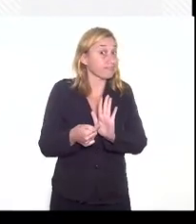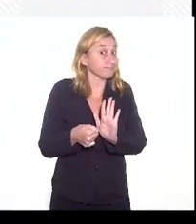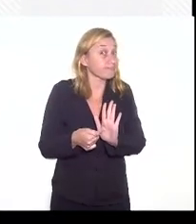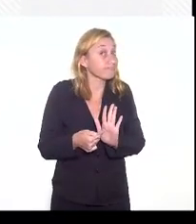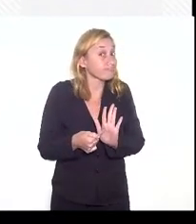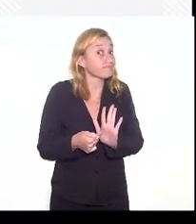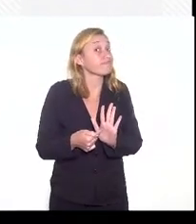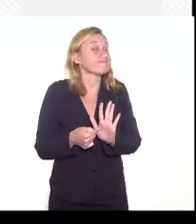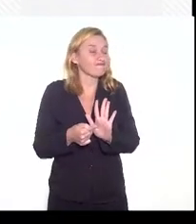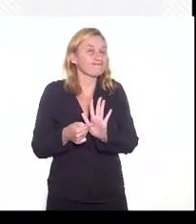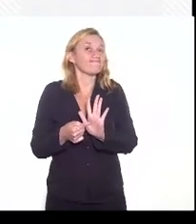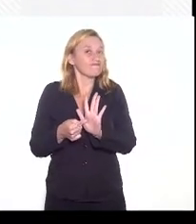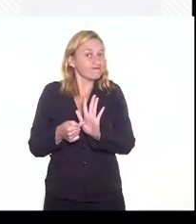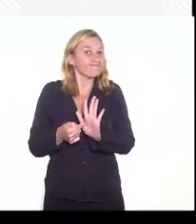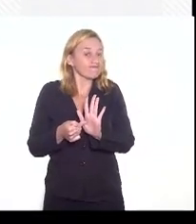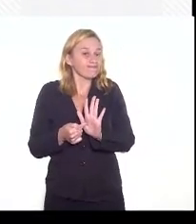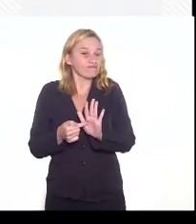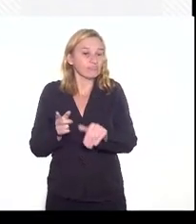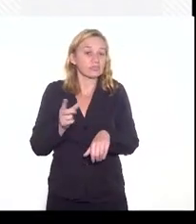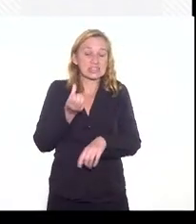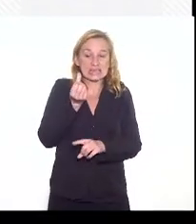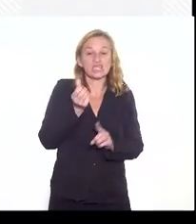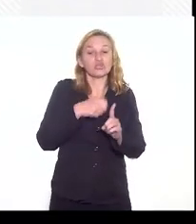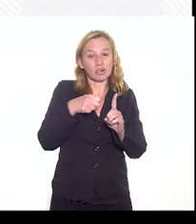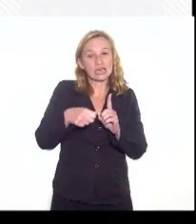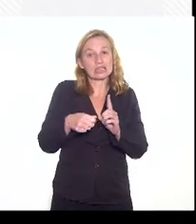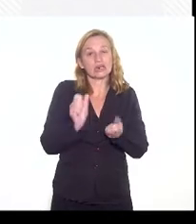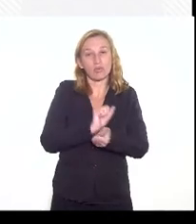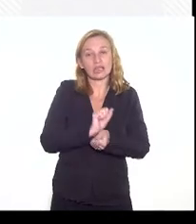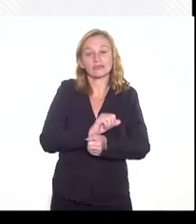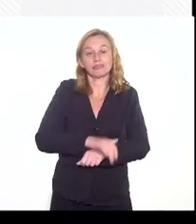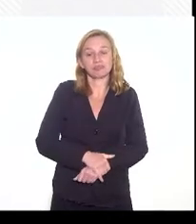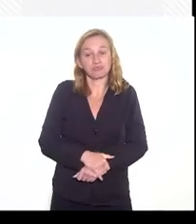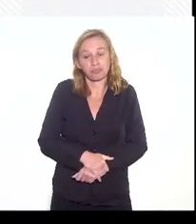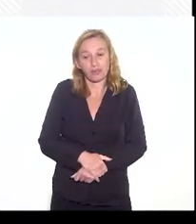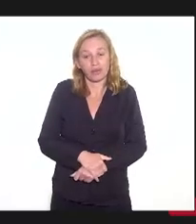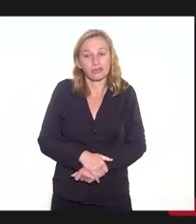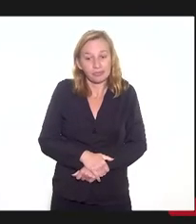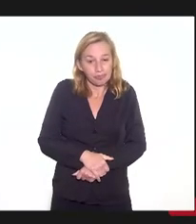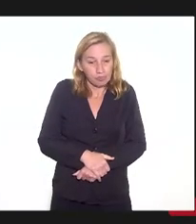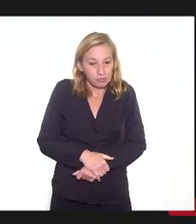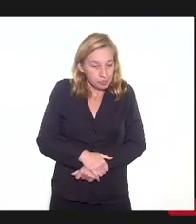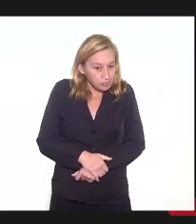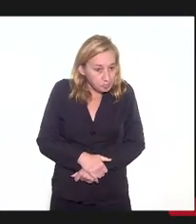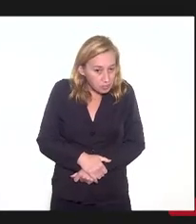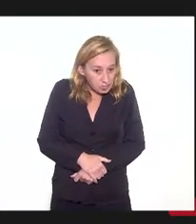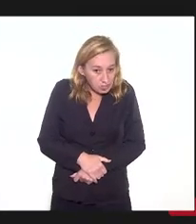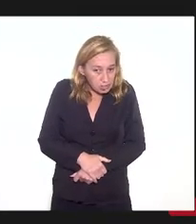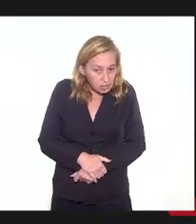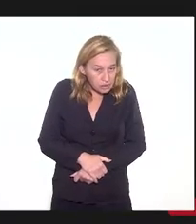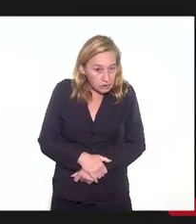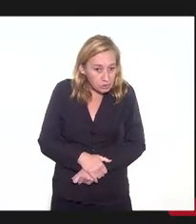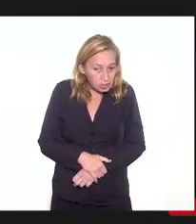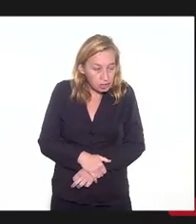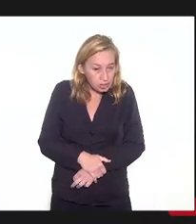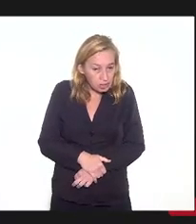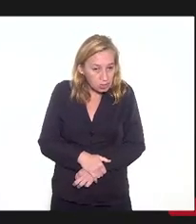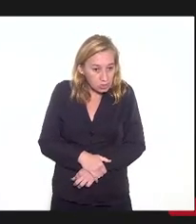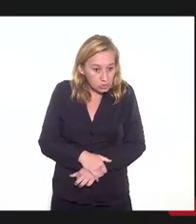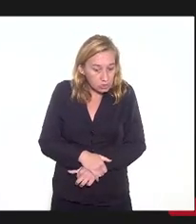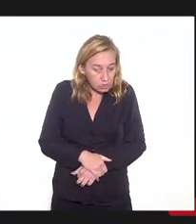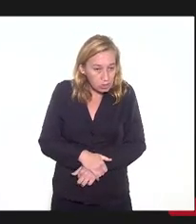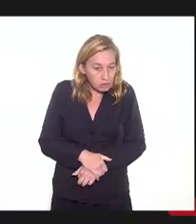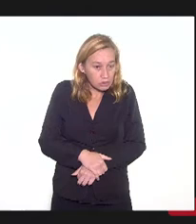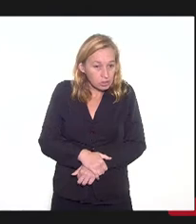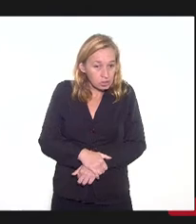previsão dos seis meses. De qualquer maneira, quero destacar que na discussão pós-adnótica a discussão do cenário